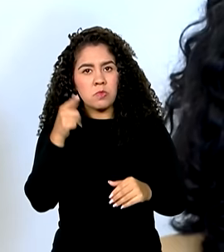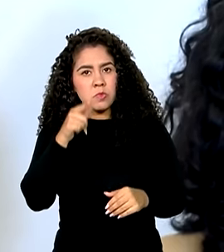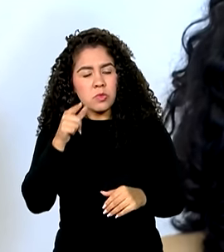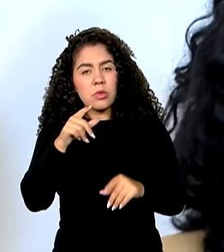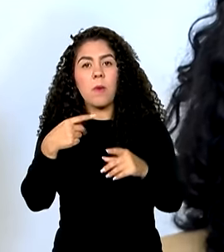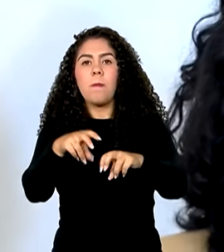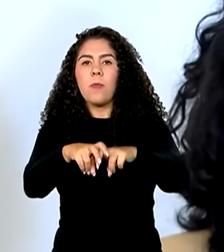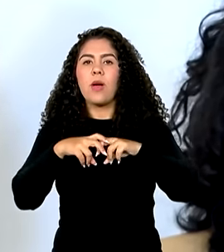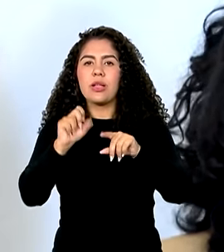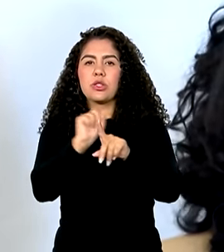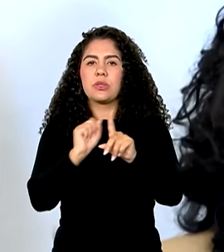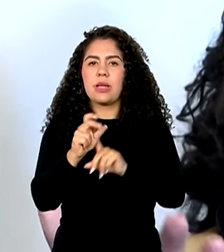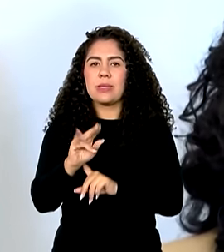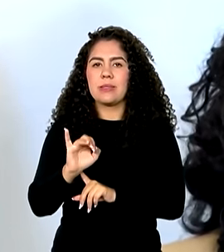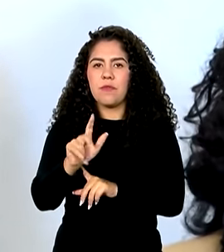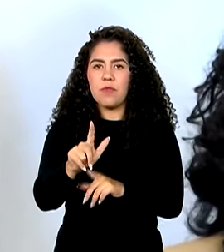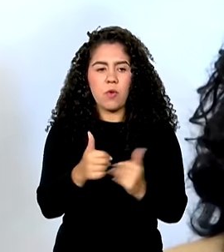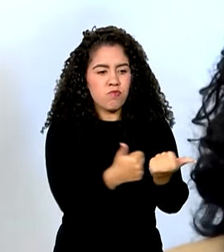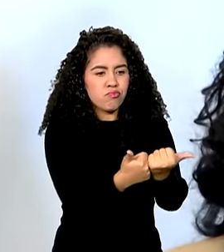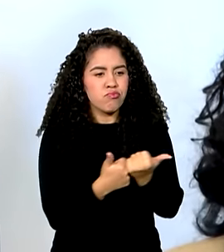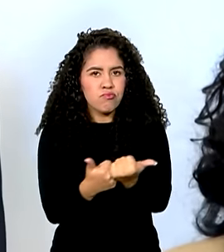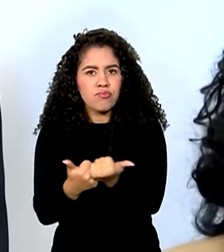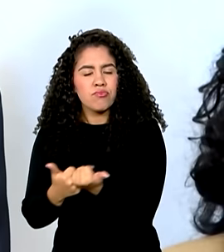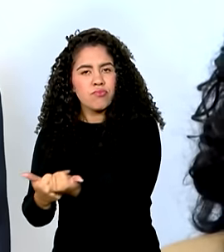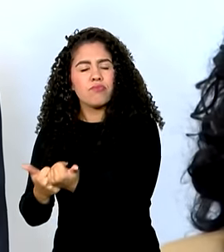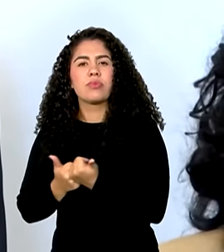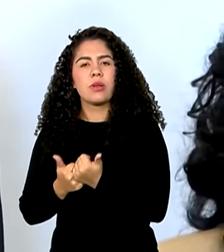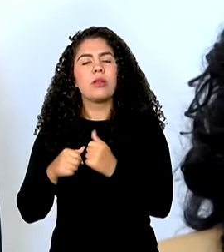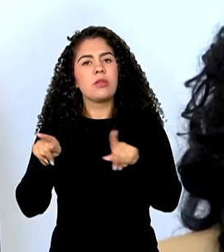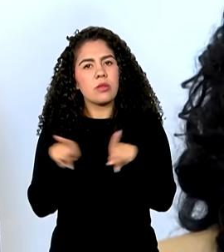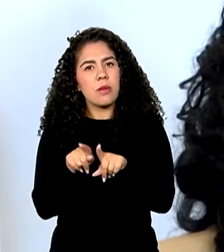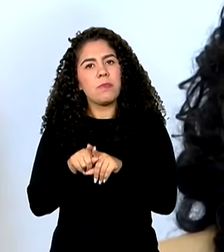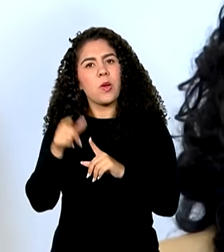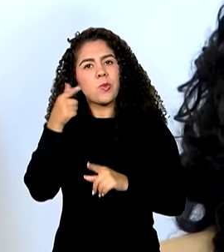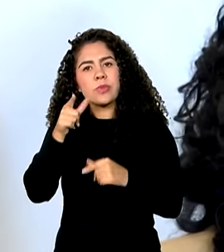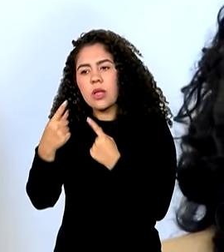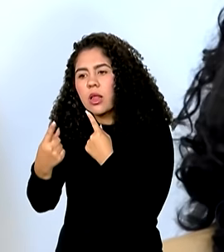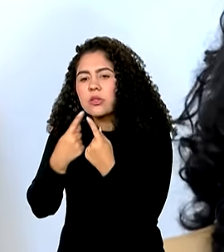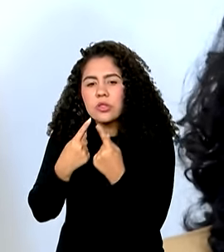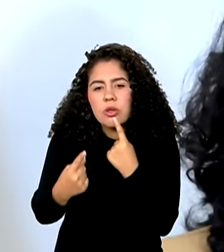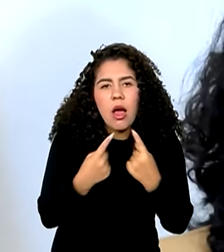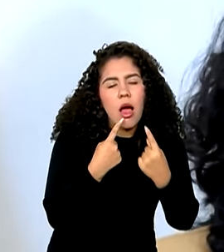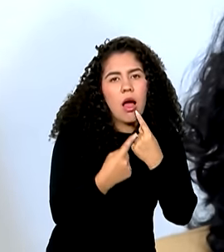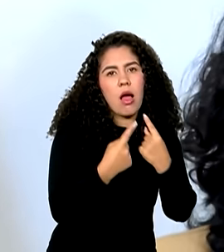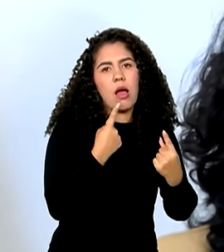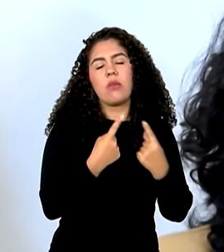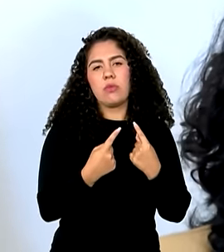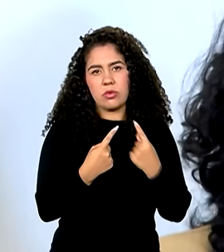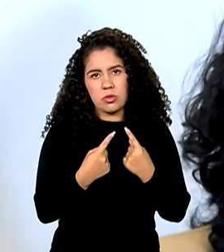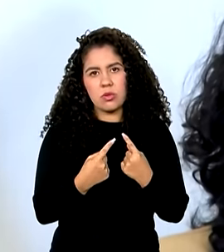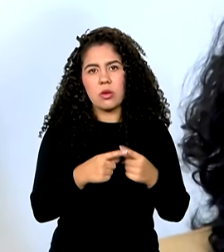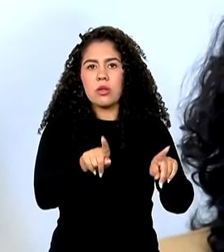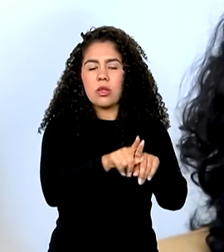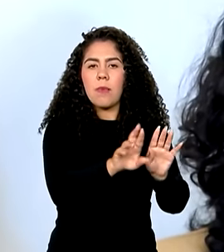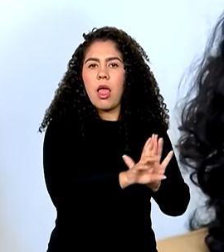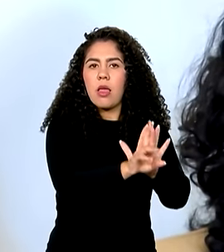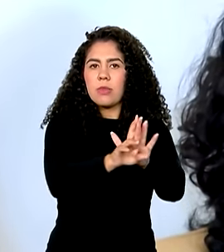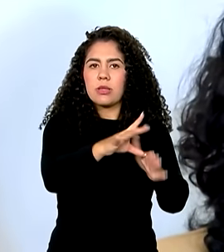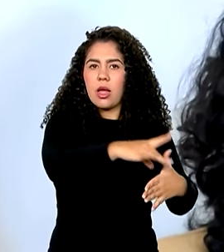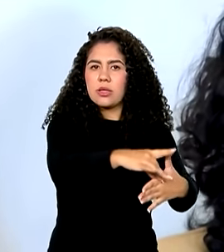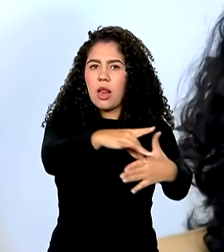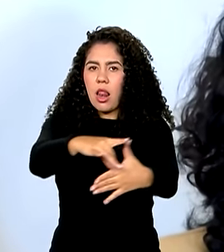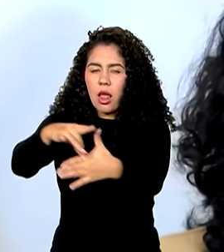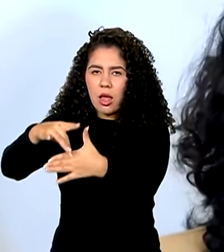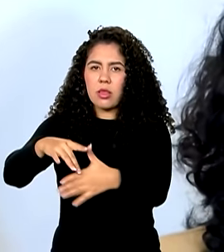e é uma reunião de uma série que poderá vir de diálogos entre o movimento social, entre as lideranças do movimento social